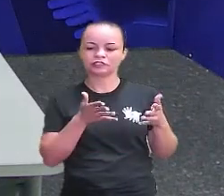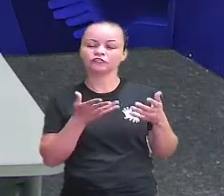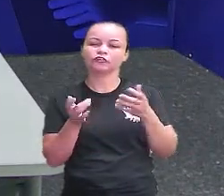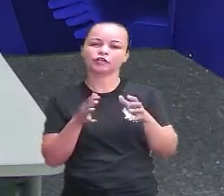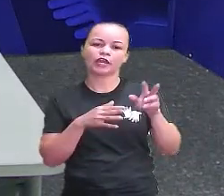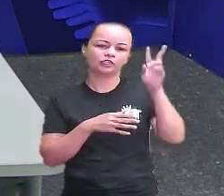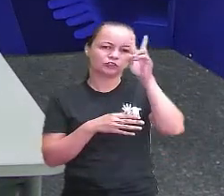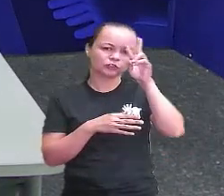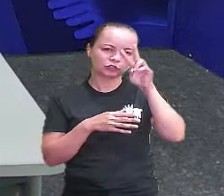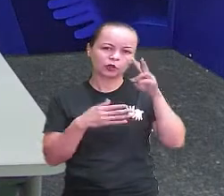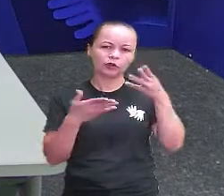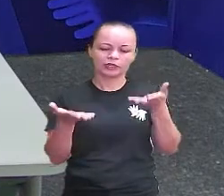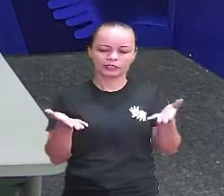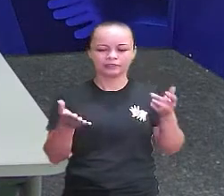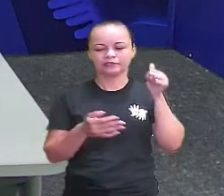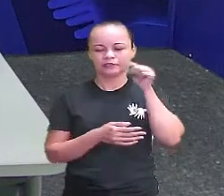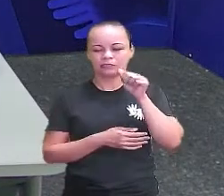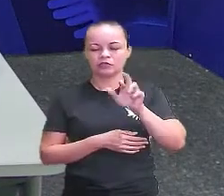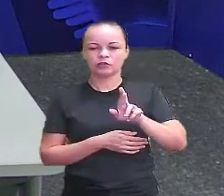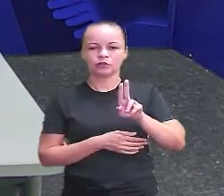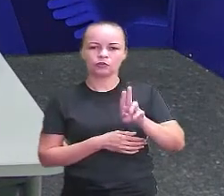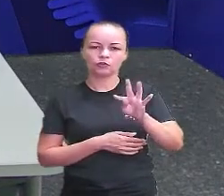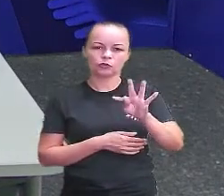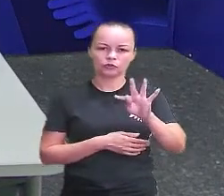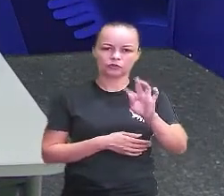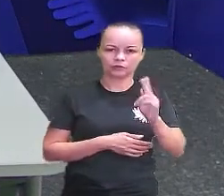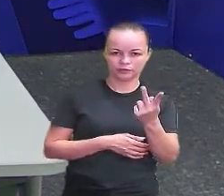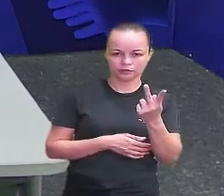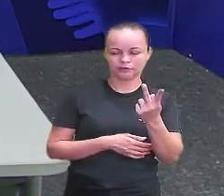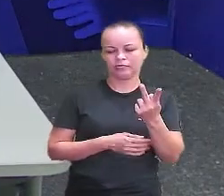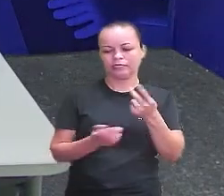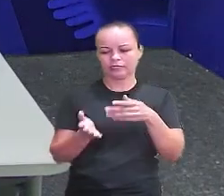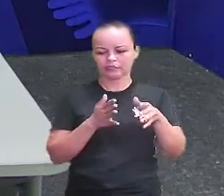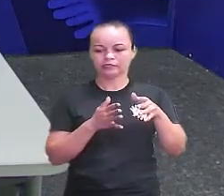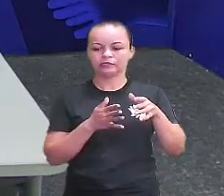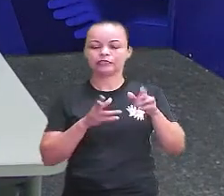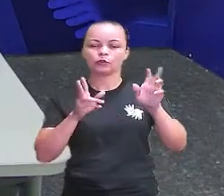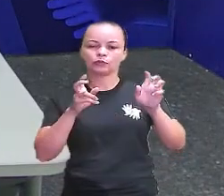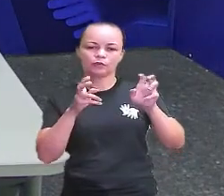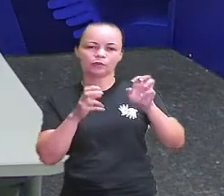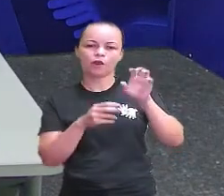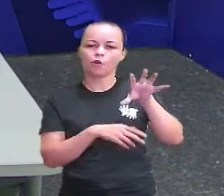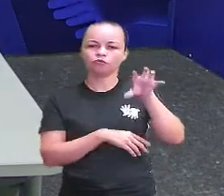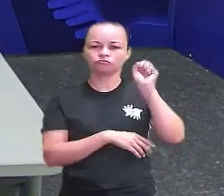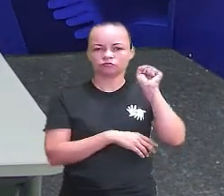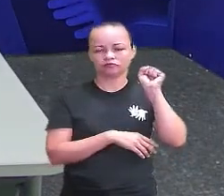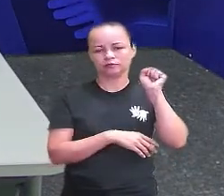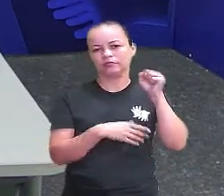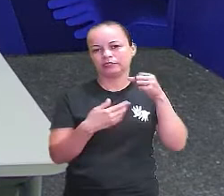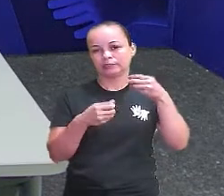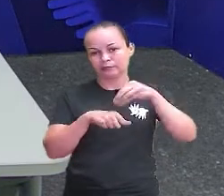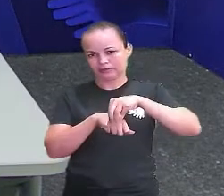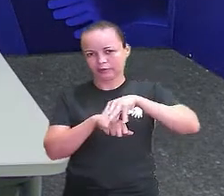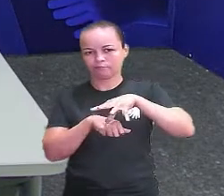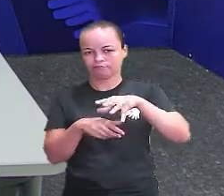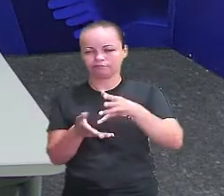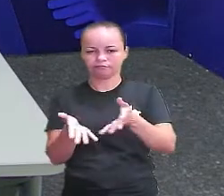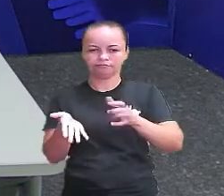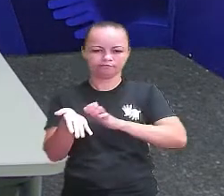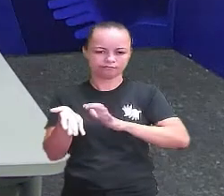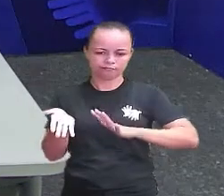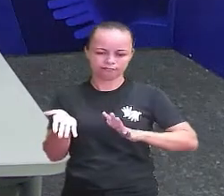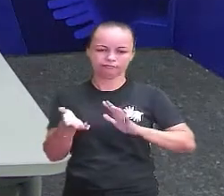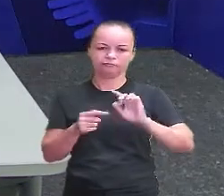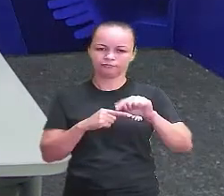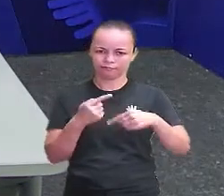Ruth Rocha, que se chama Ouvir. Essa história também traz uma dica de atividade, que depois a gente fala sobre isso, tá